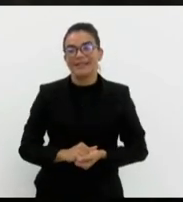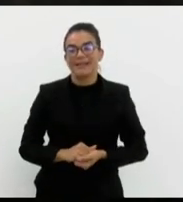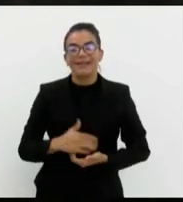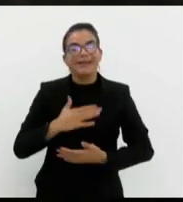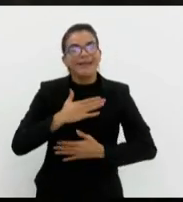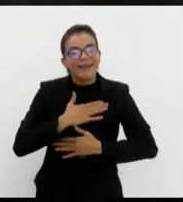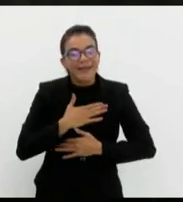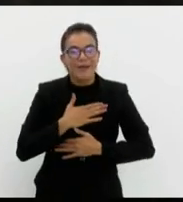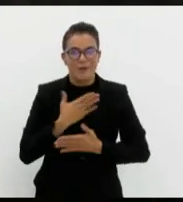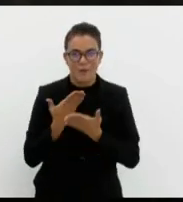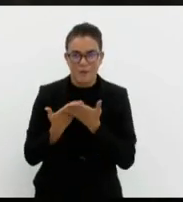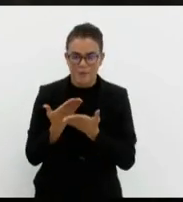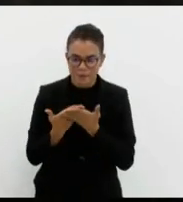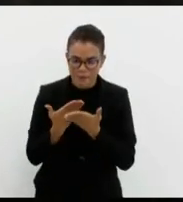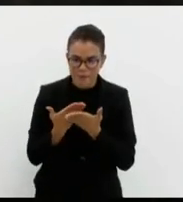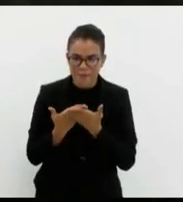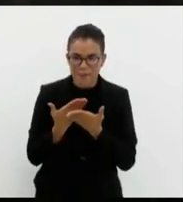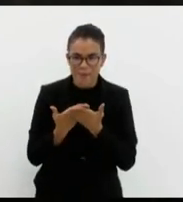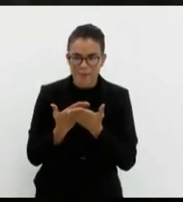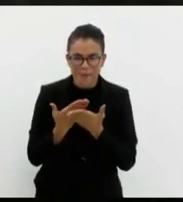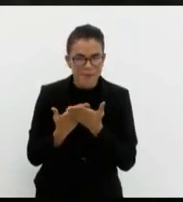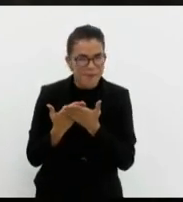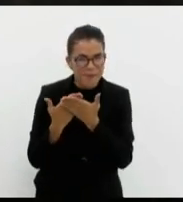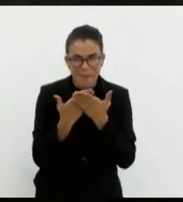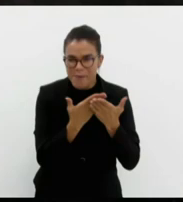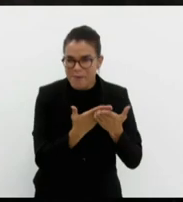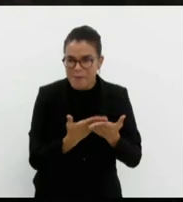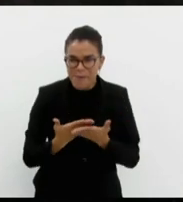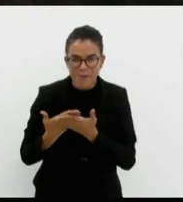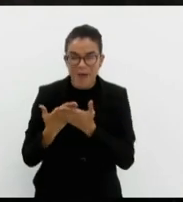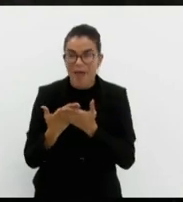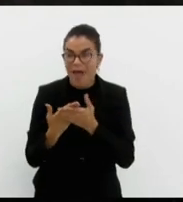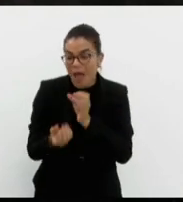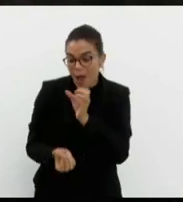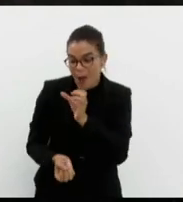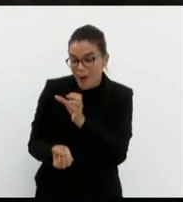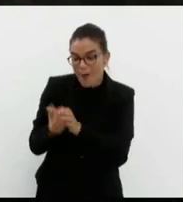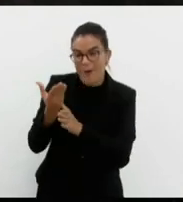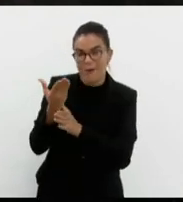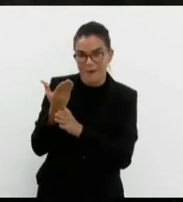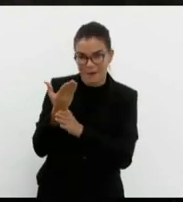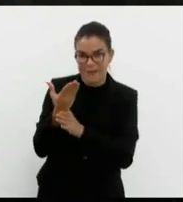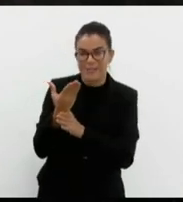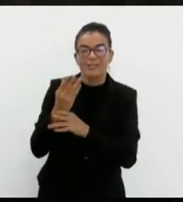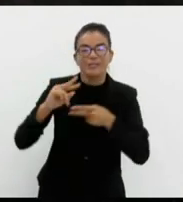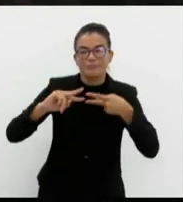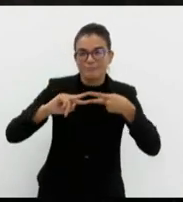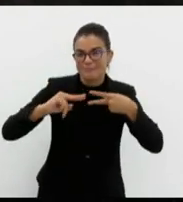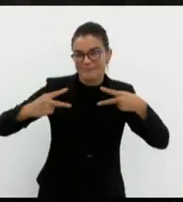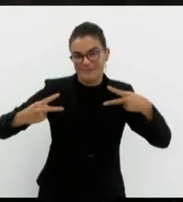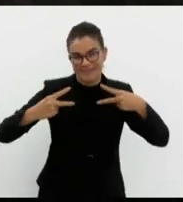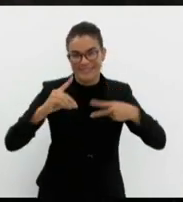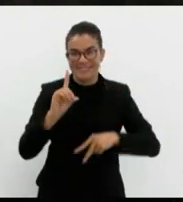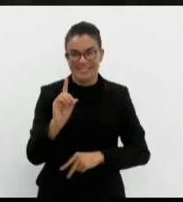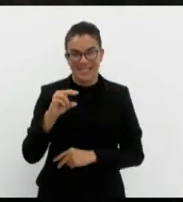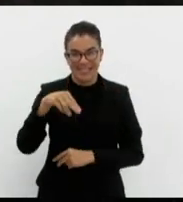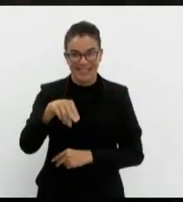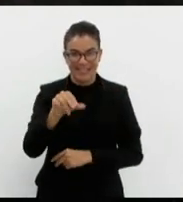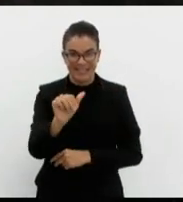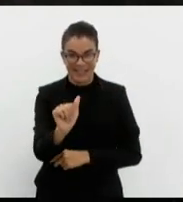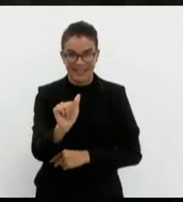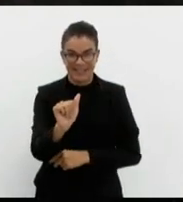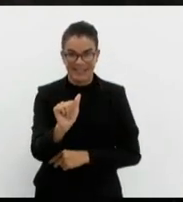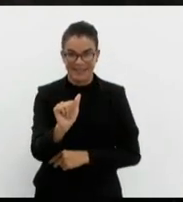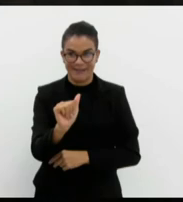estudo a origem dos nossos DNAs. E